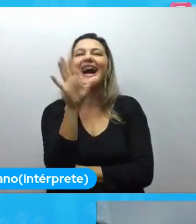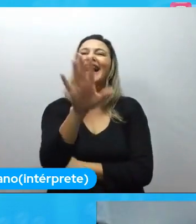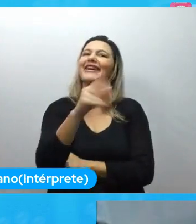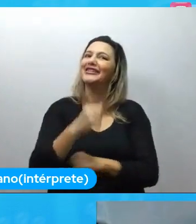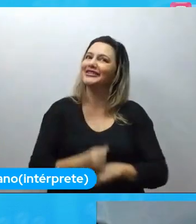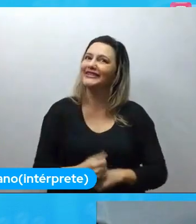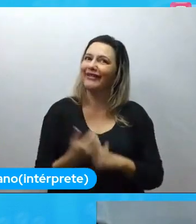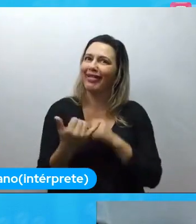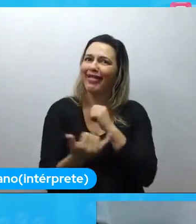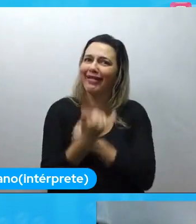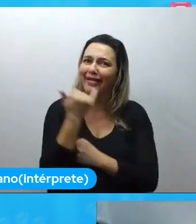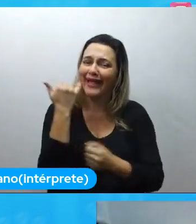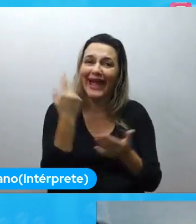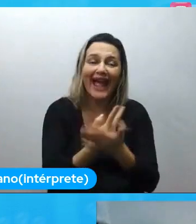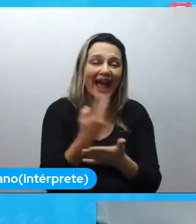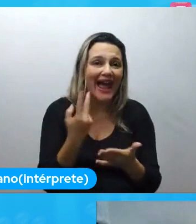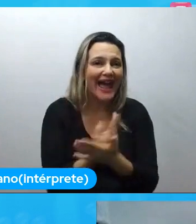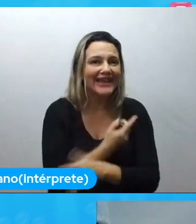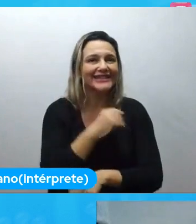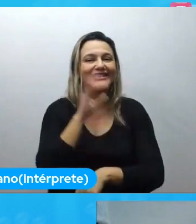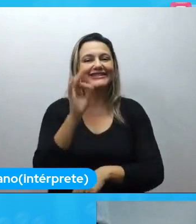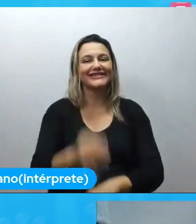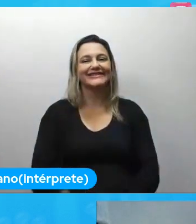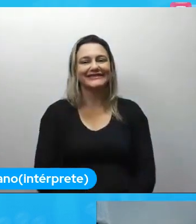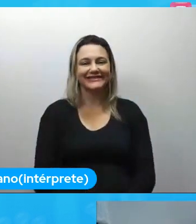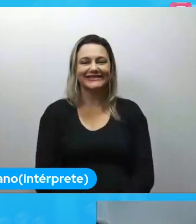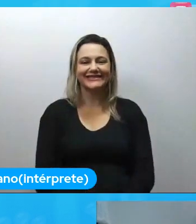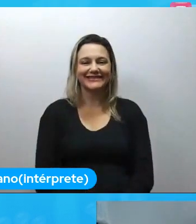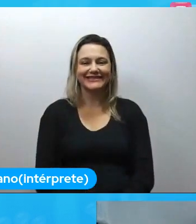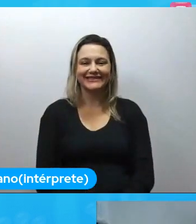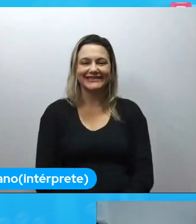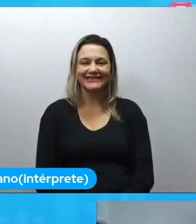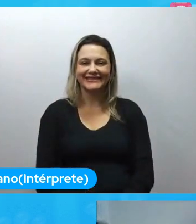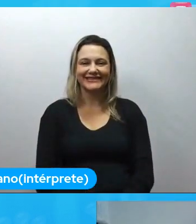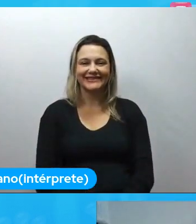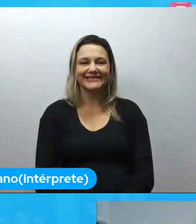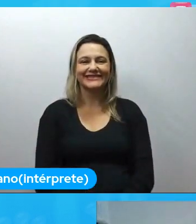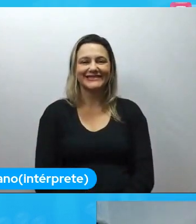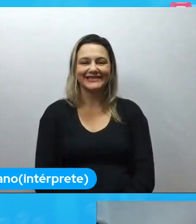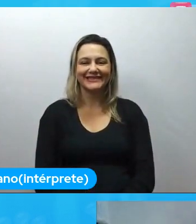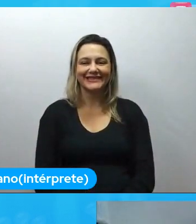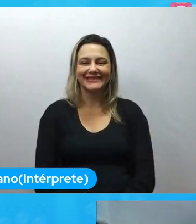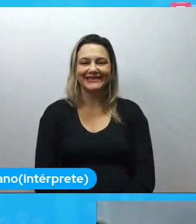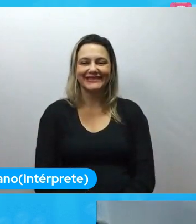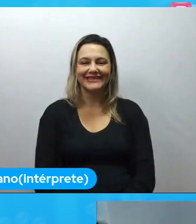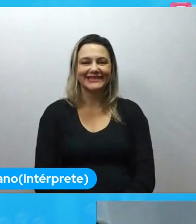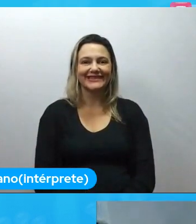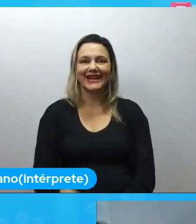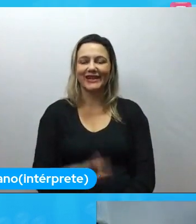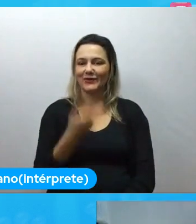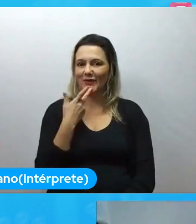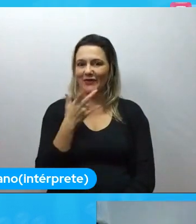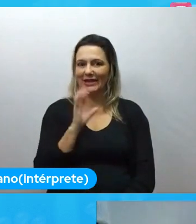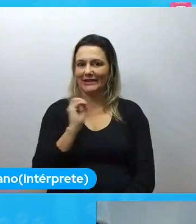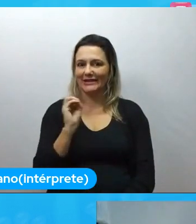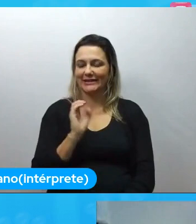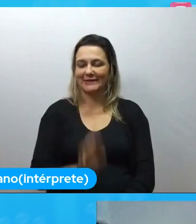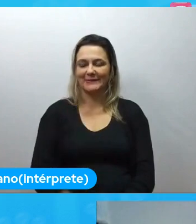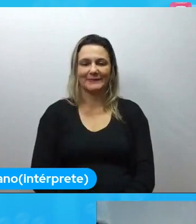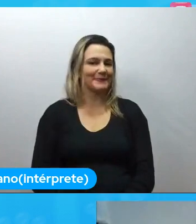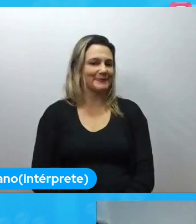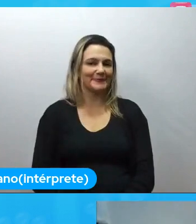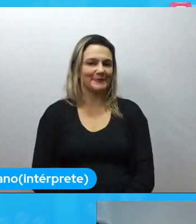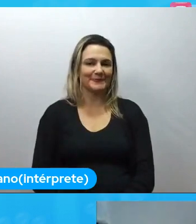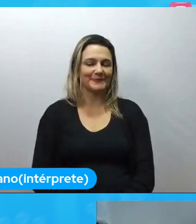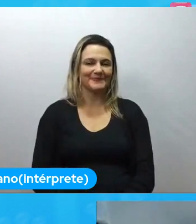Fábio minha gente não vou nem comentar depois eu estou vendo aqui